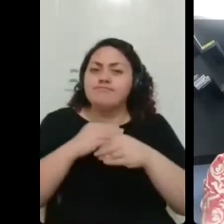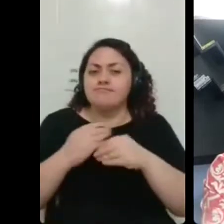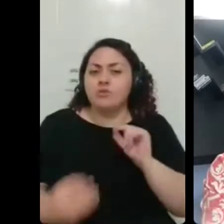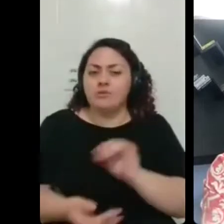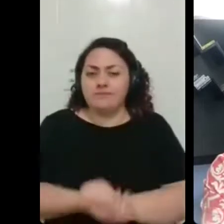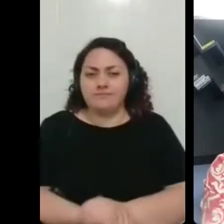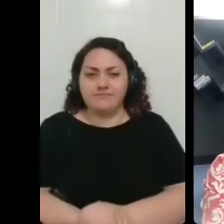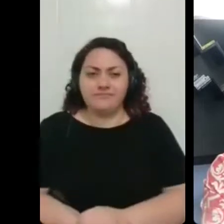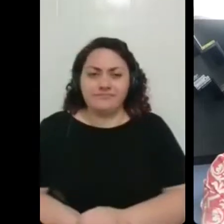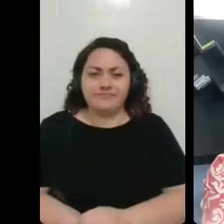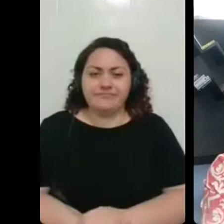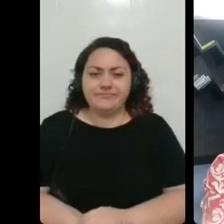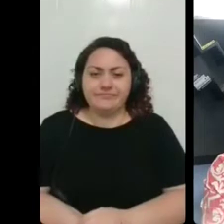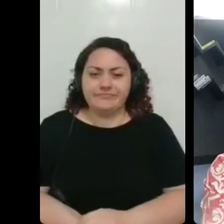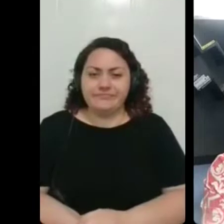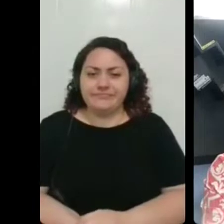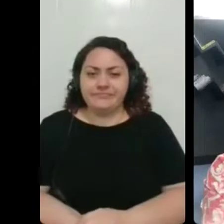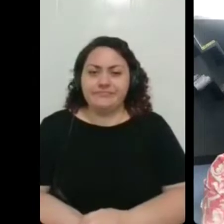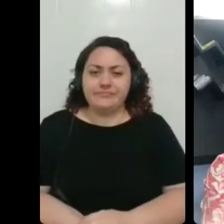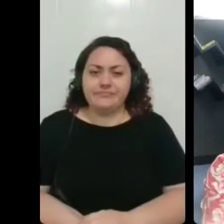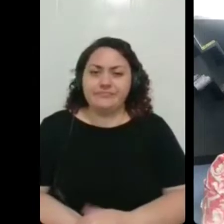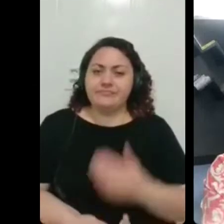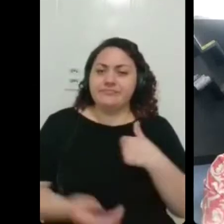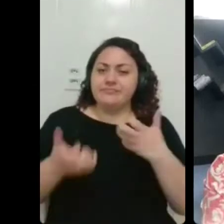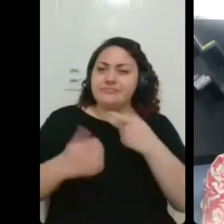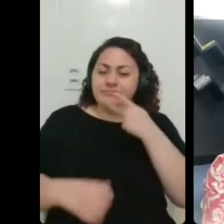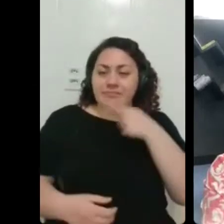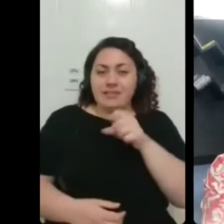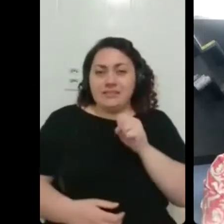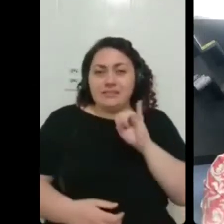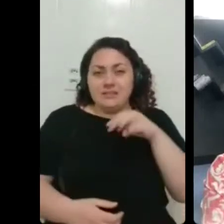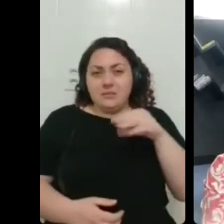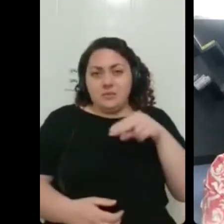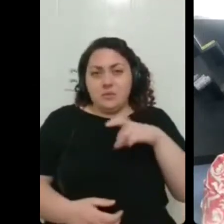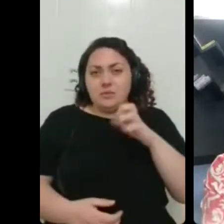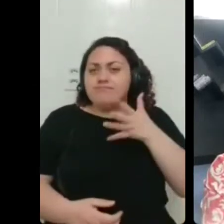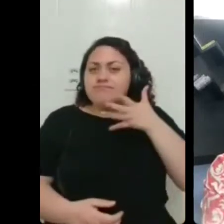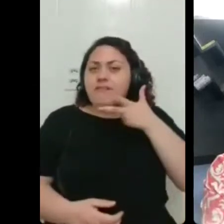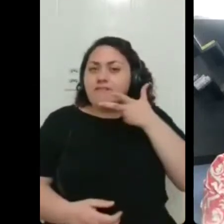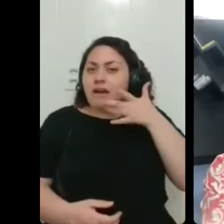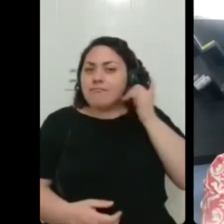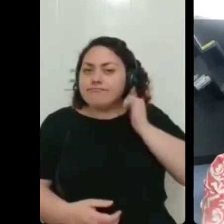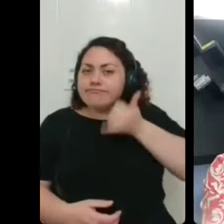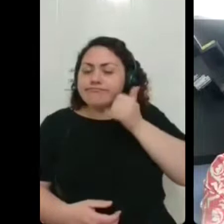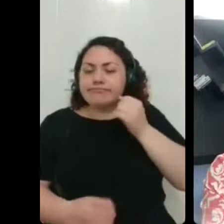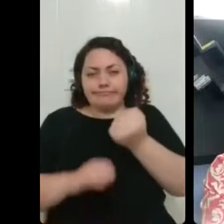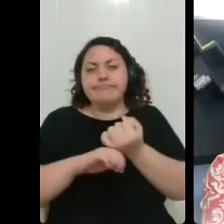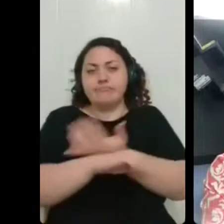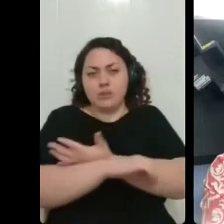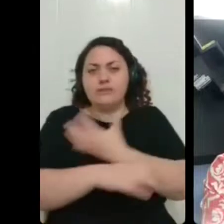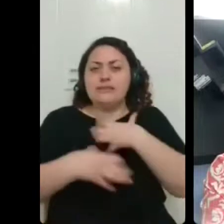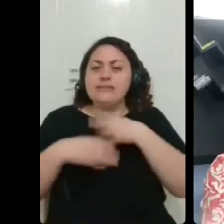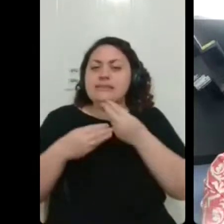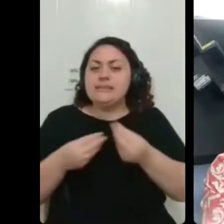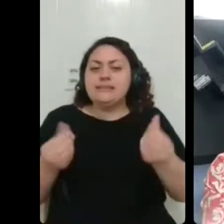Eu quero só falar que a fala da Simone assim, foi muito emocionante assim, muito sensível, sabe?